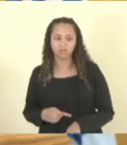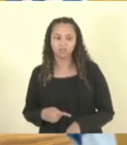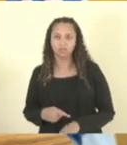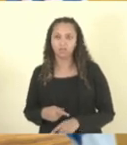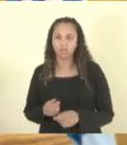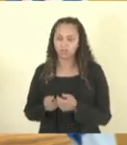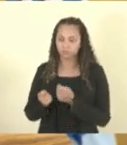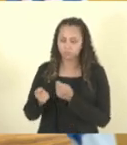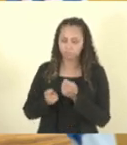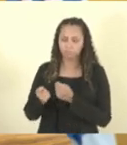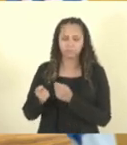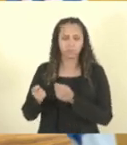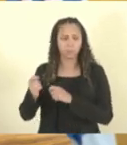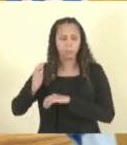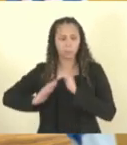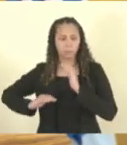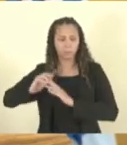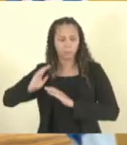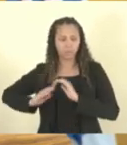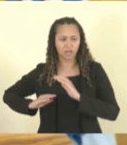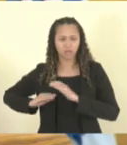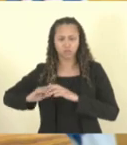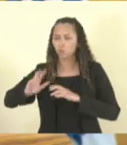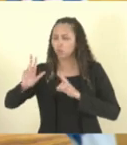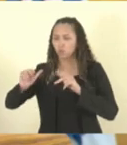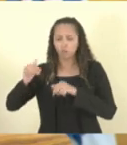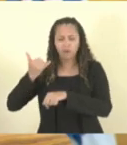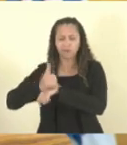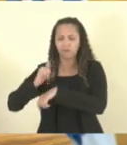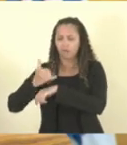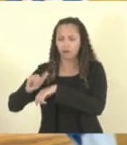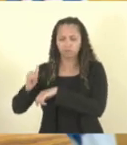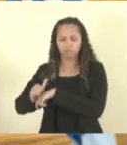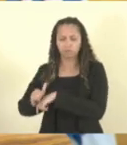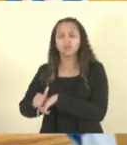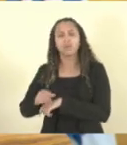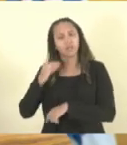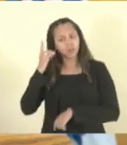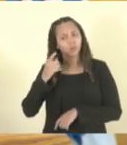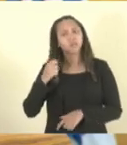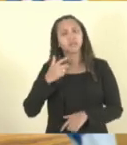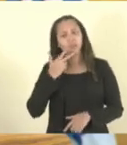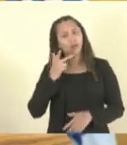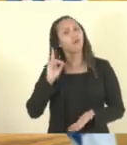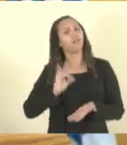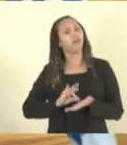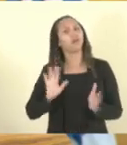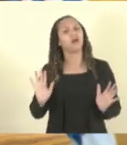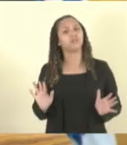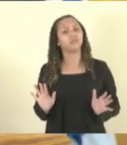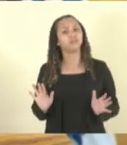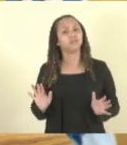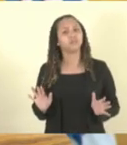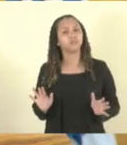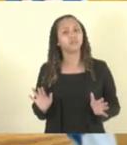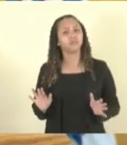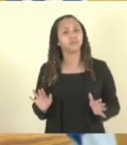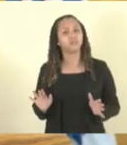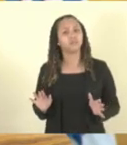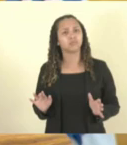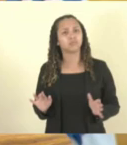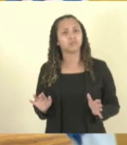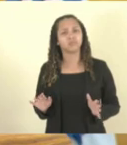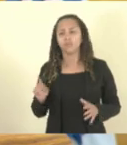muita habilidade, é um cara que não falta sessão. O deputado tem que falar a verdade aqui. Ali é bico e biquinho,